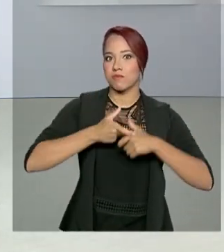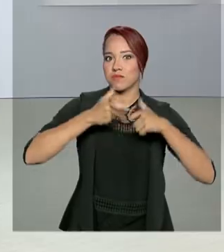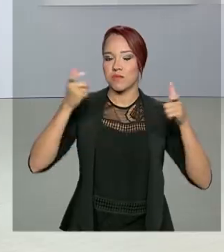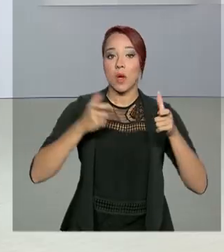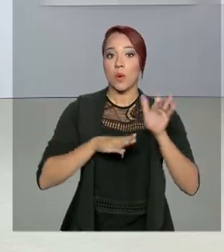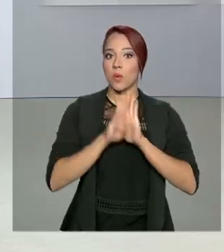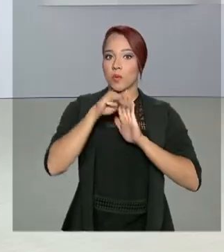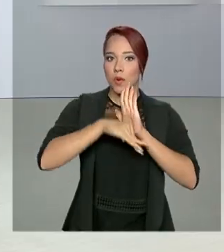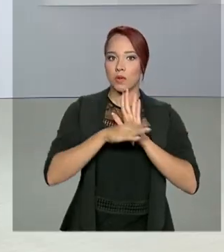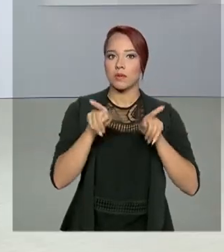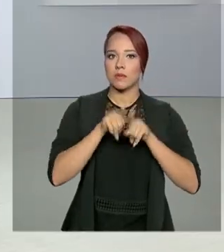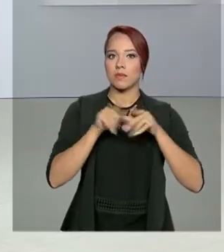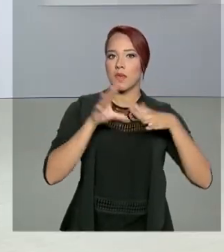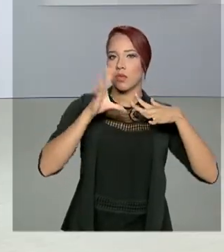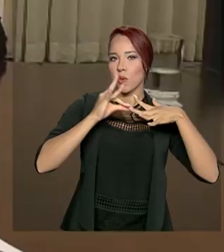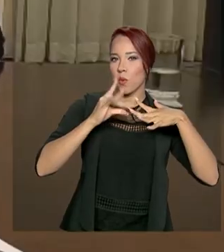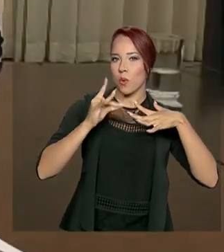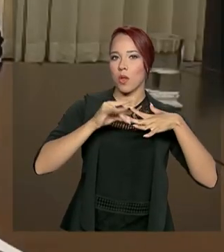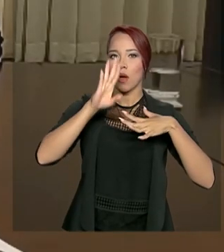Bolsa e o dólar caindo.